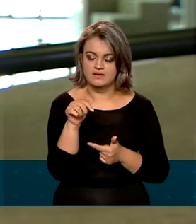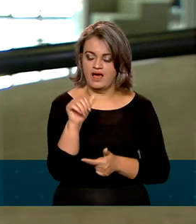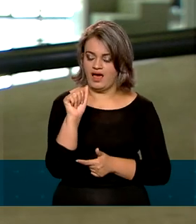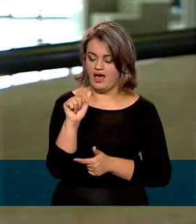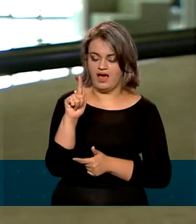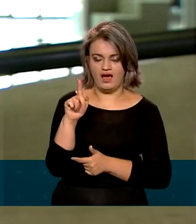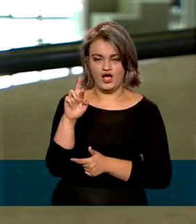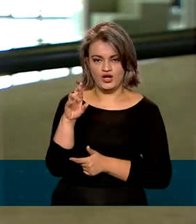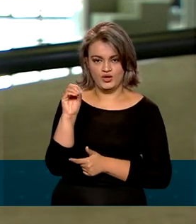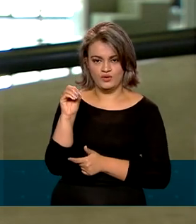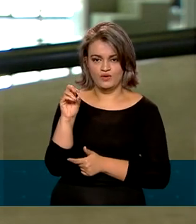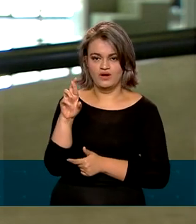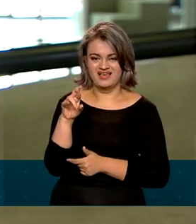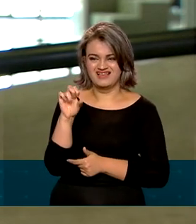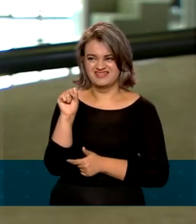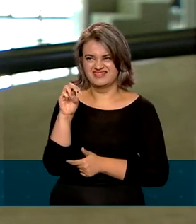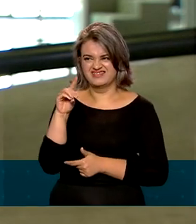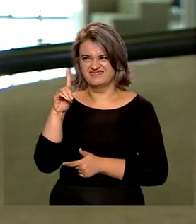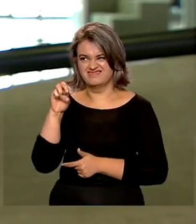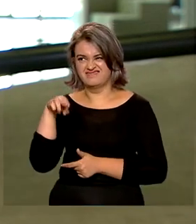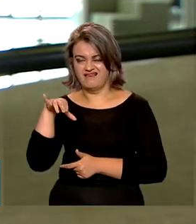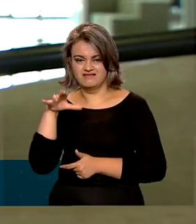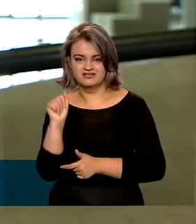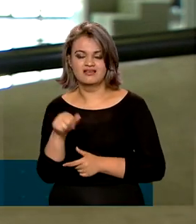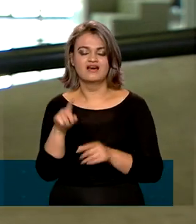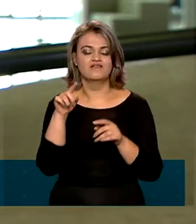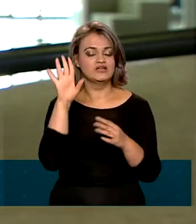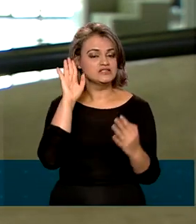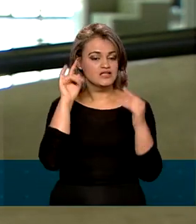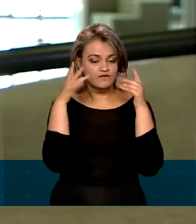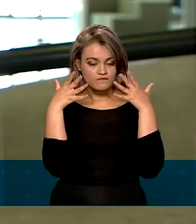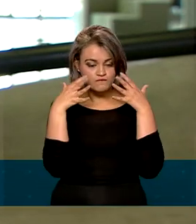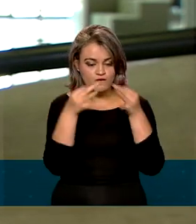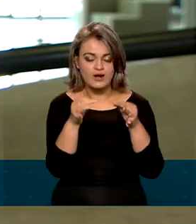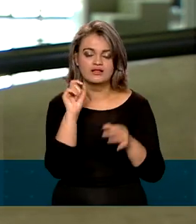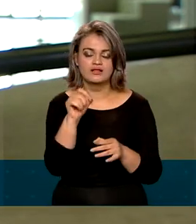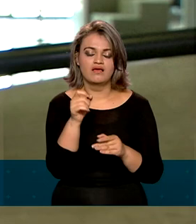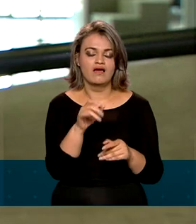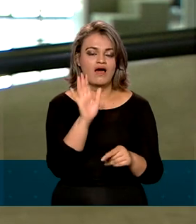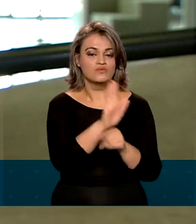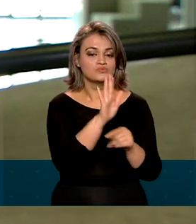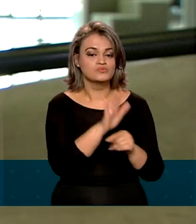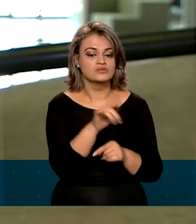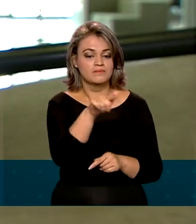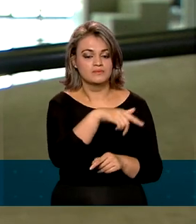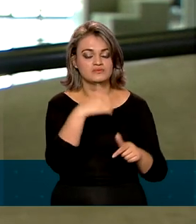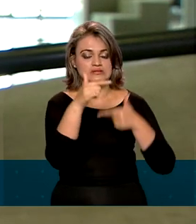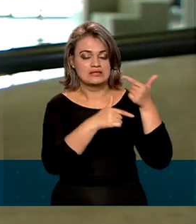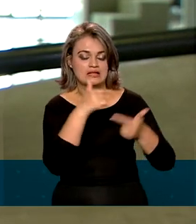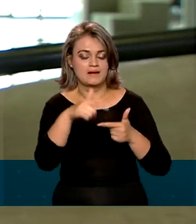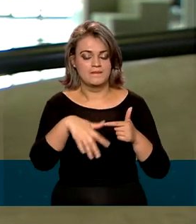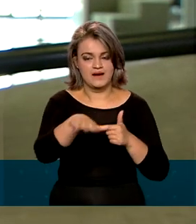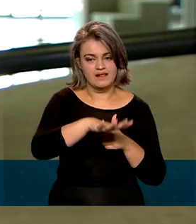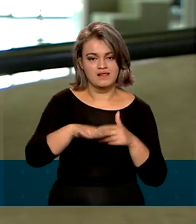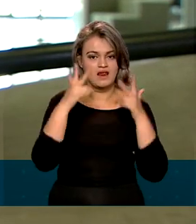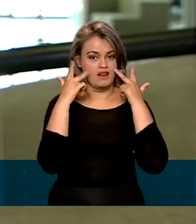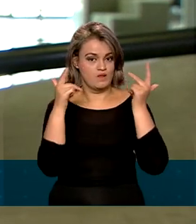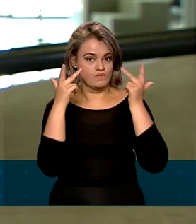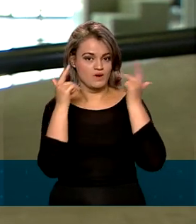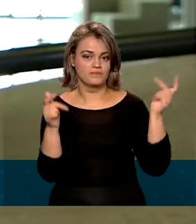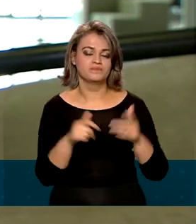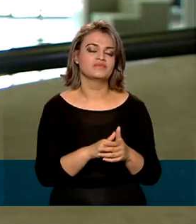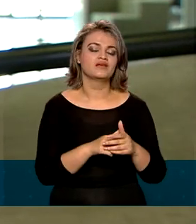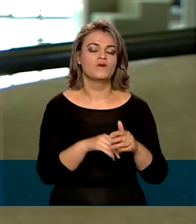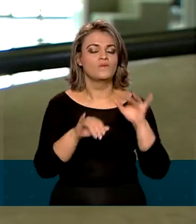Agro Residência, também terá uma temática específica de atendimento aos produtores de orgânicos. O anúncio